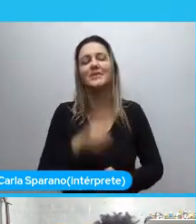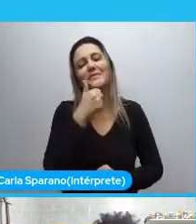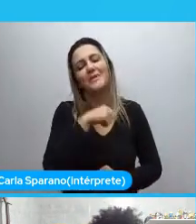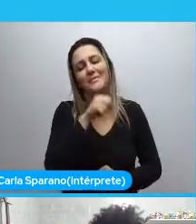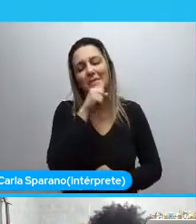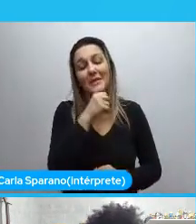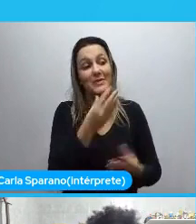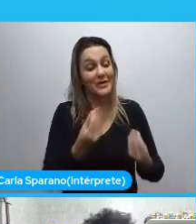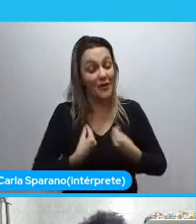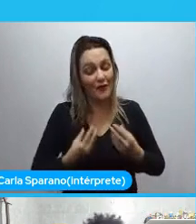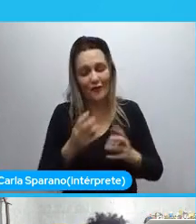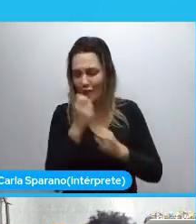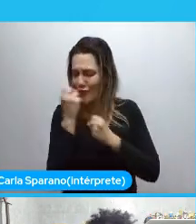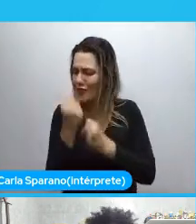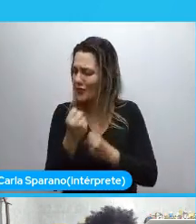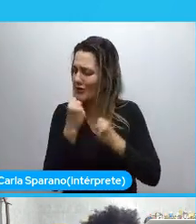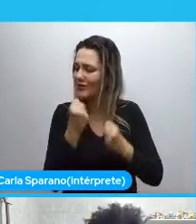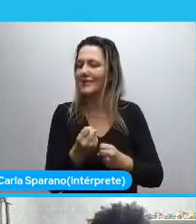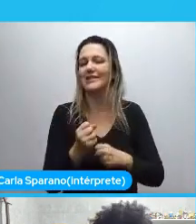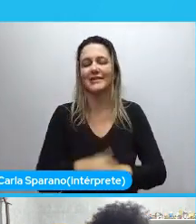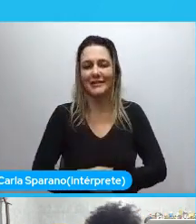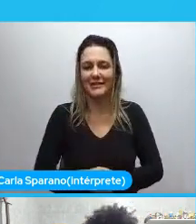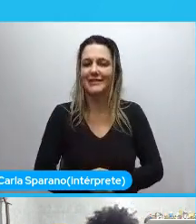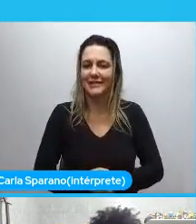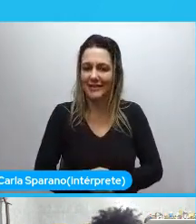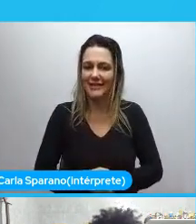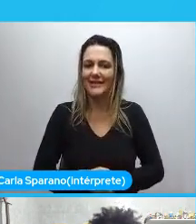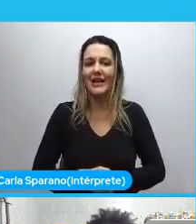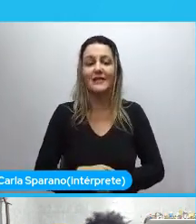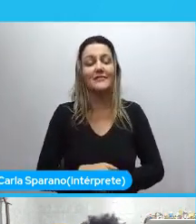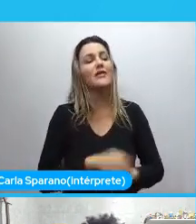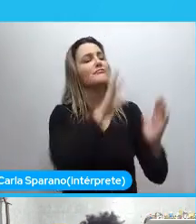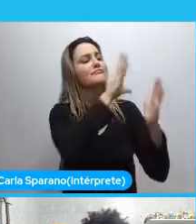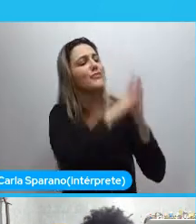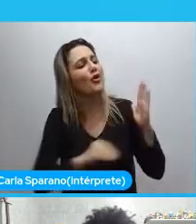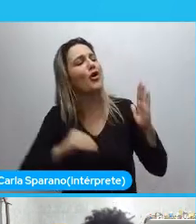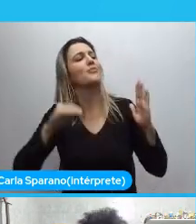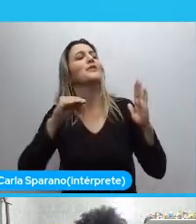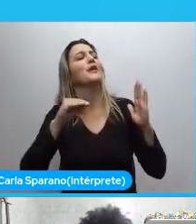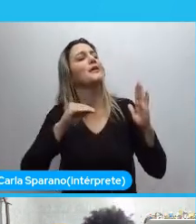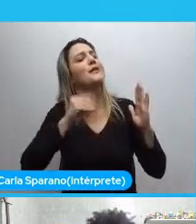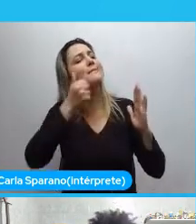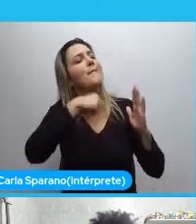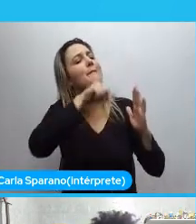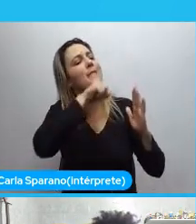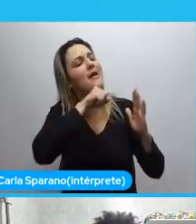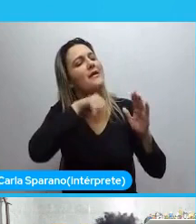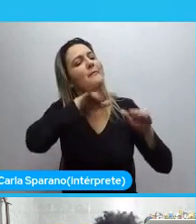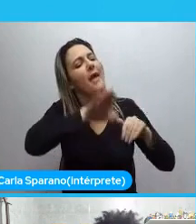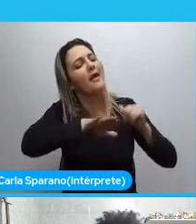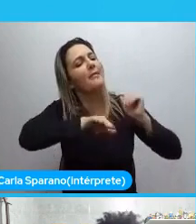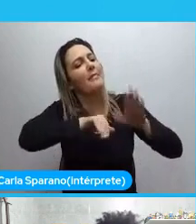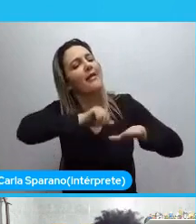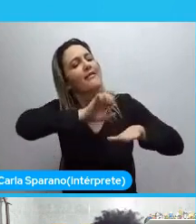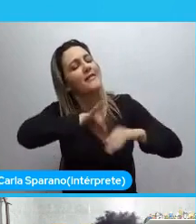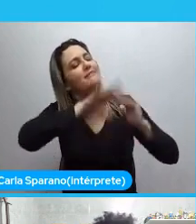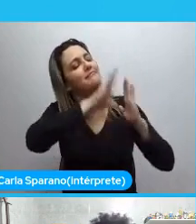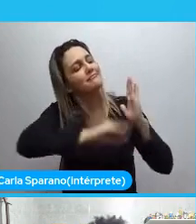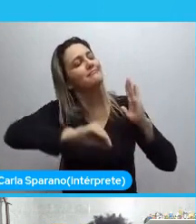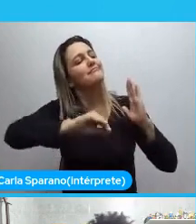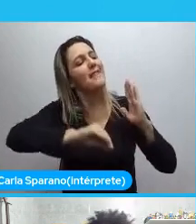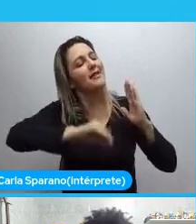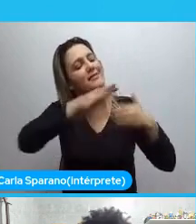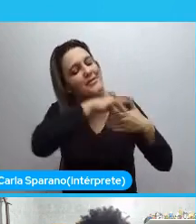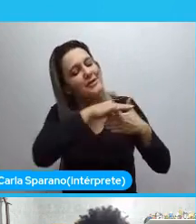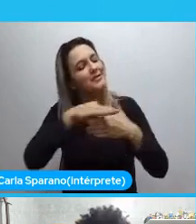de poder estar dizendo sim. Então as pegadas da minha mãe. Foi que são as que sempre estão me direcionando. Para que eu